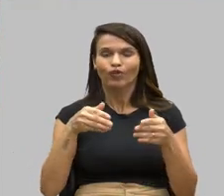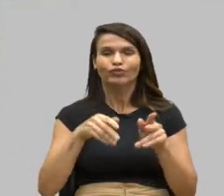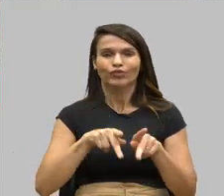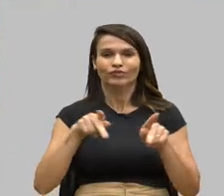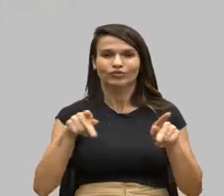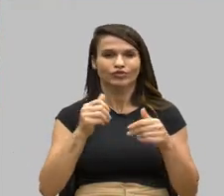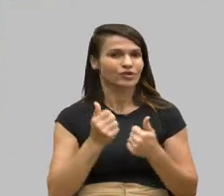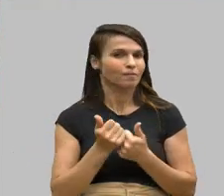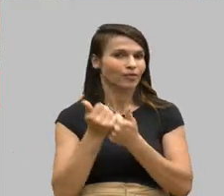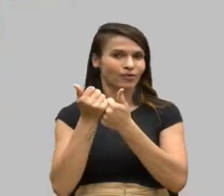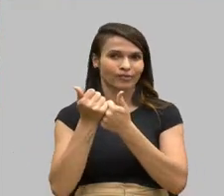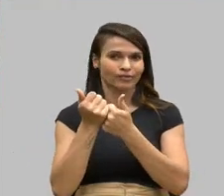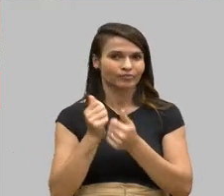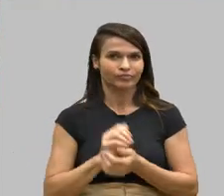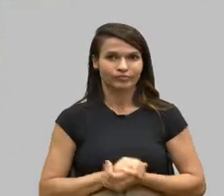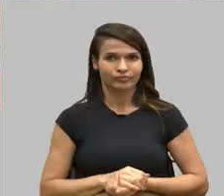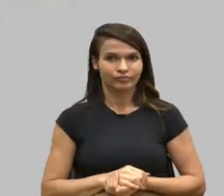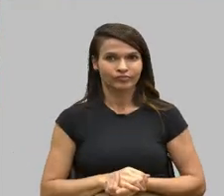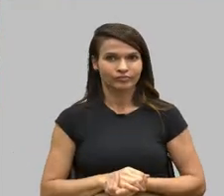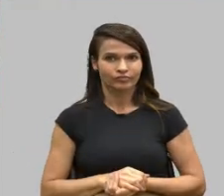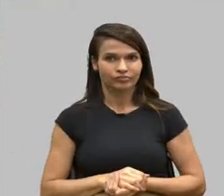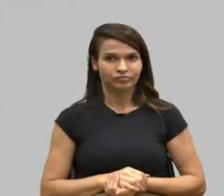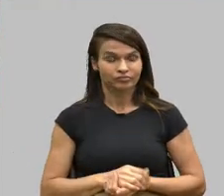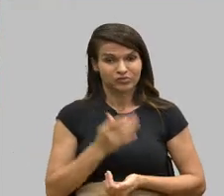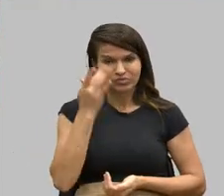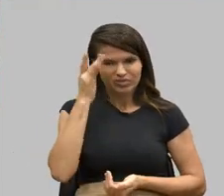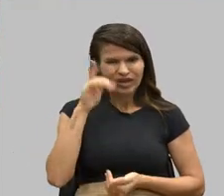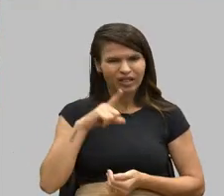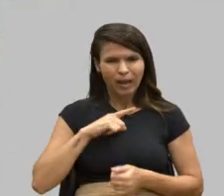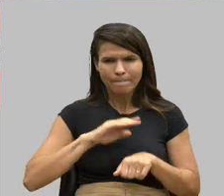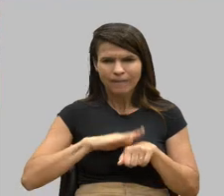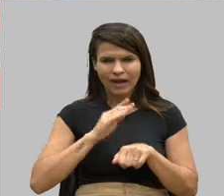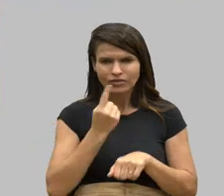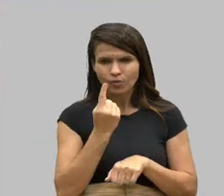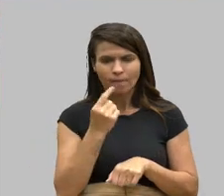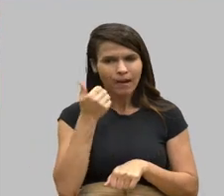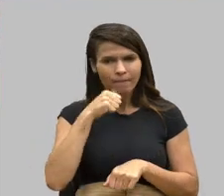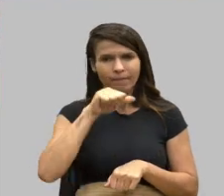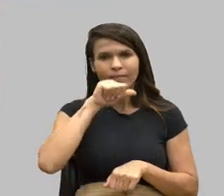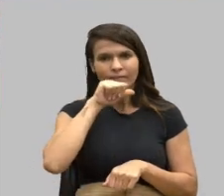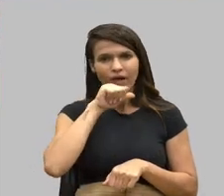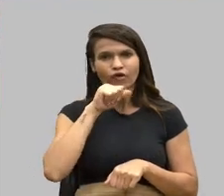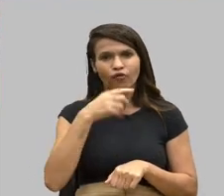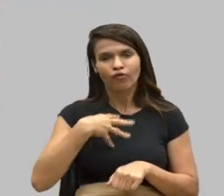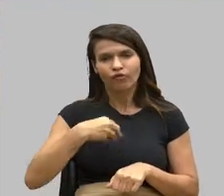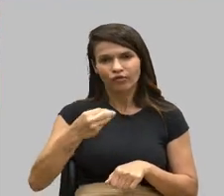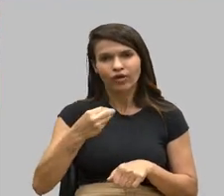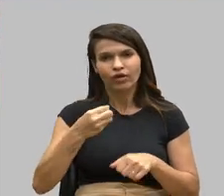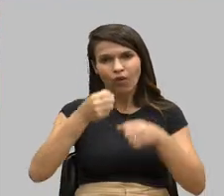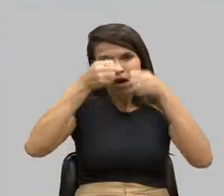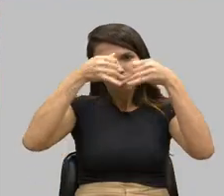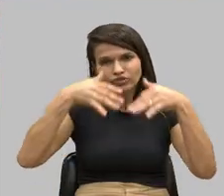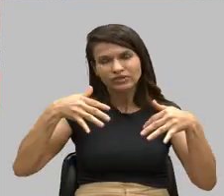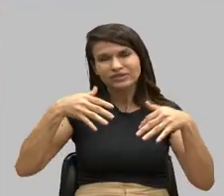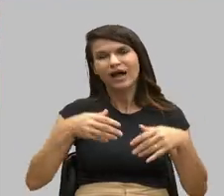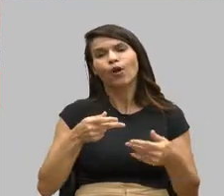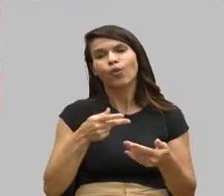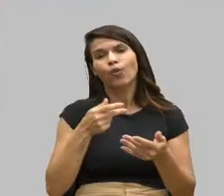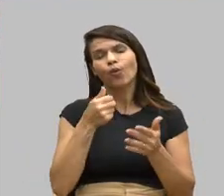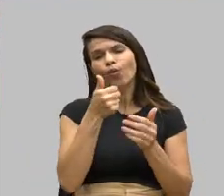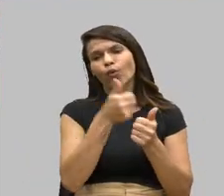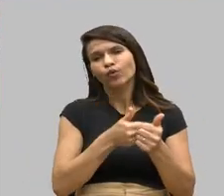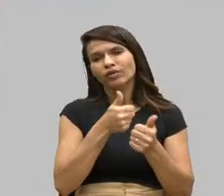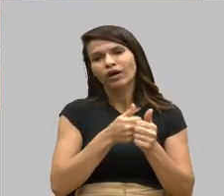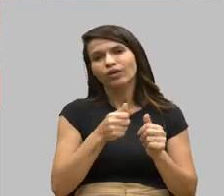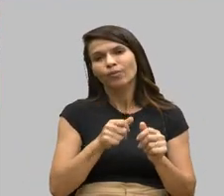não sei se mais aqui tem mais alguma mãe com filha autista que está lutando por um professor de apoio. Mas, o professor